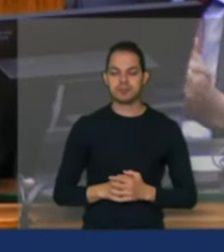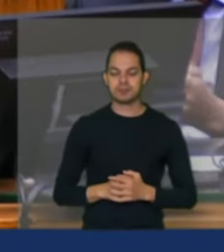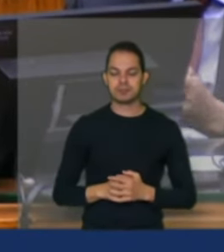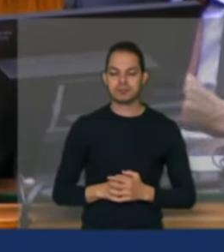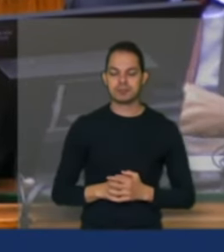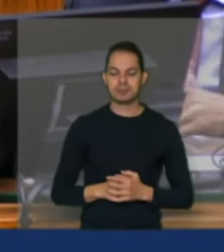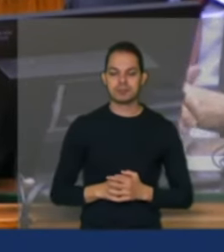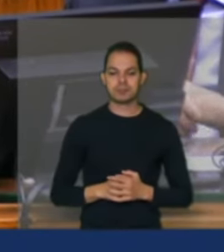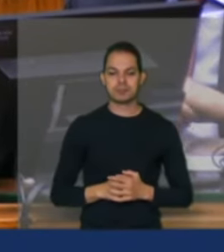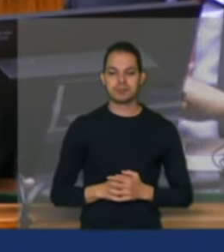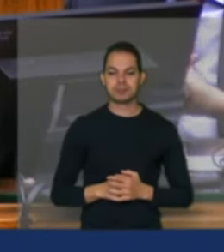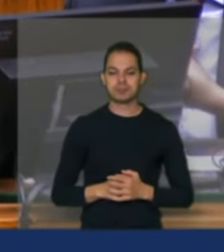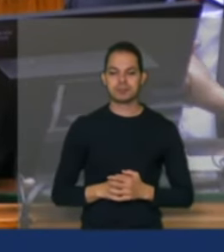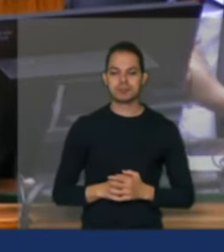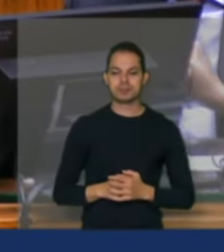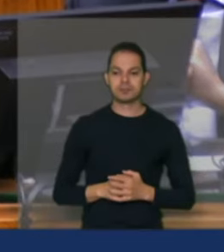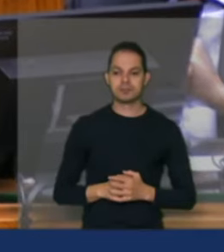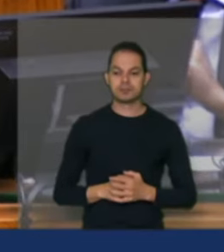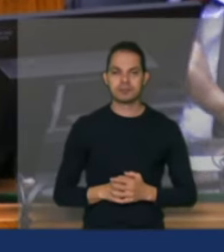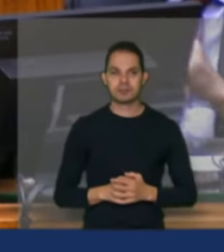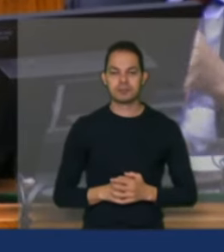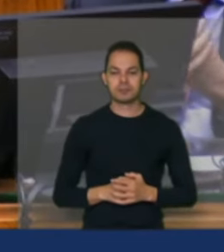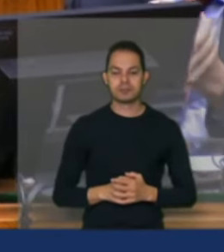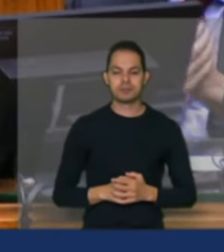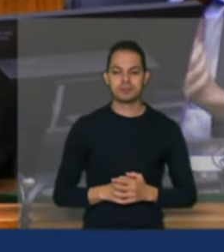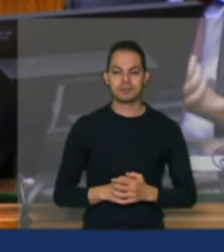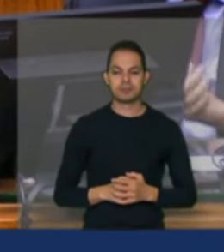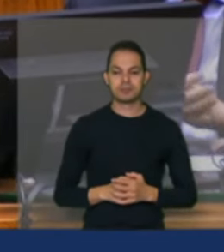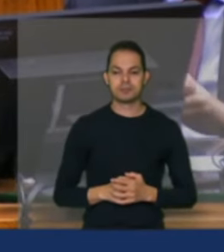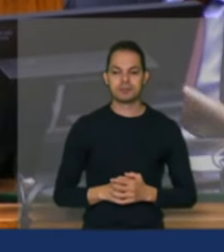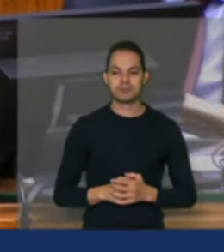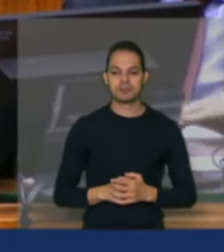palavra para o nosso presidente me permita